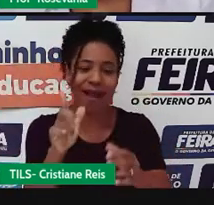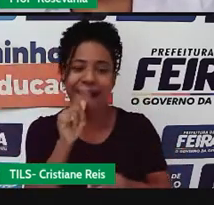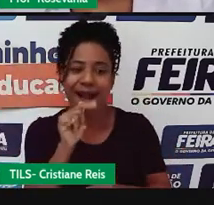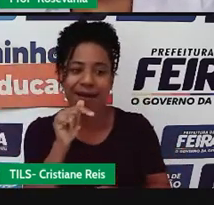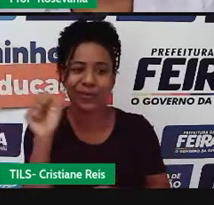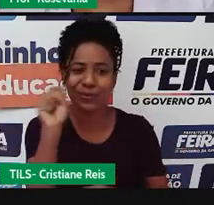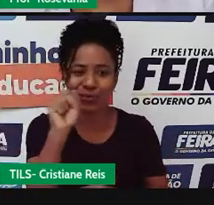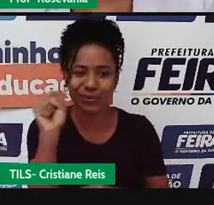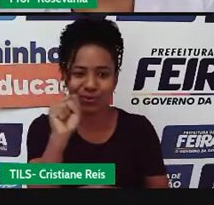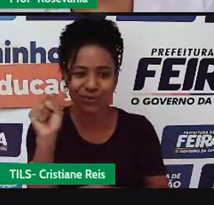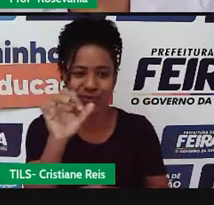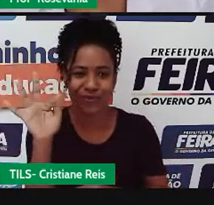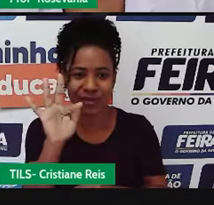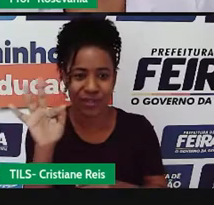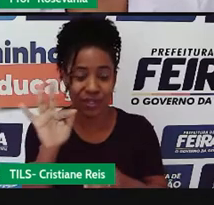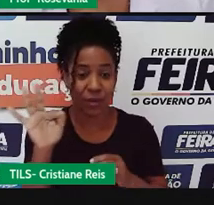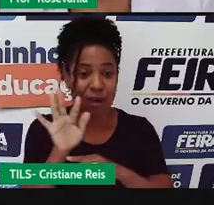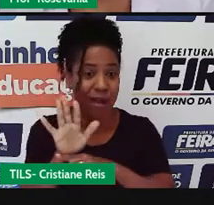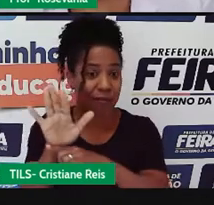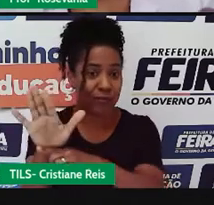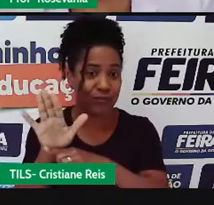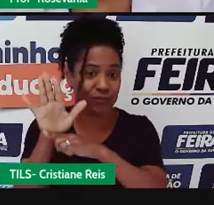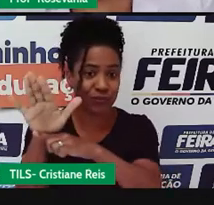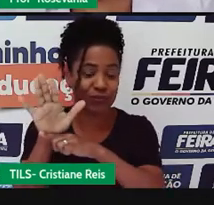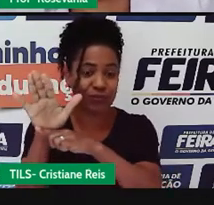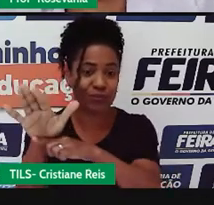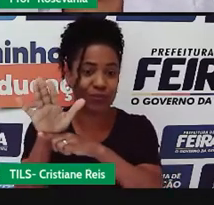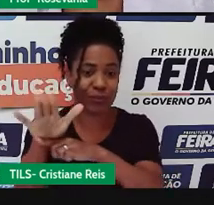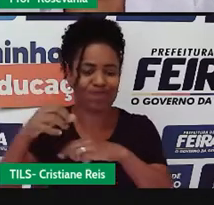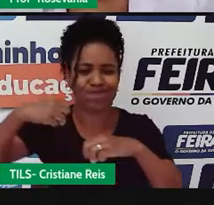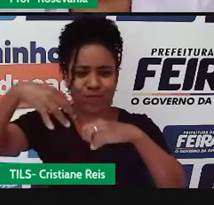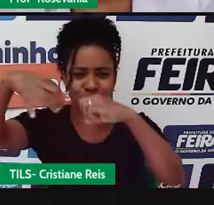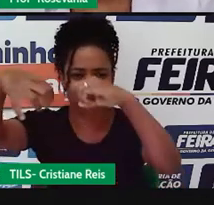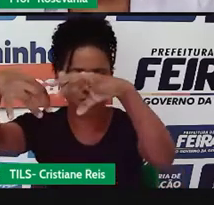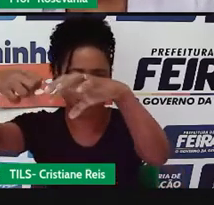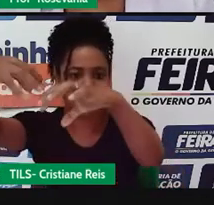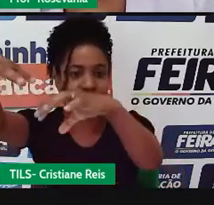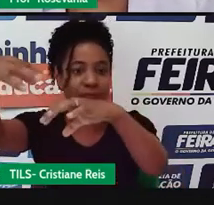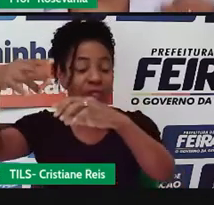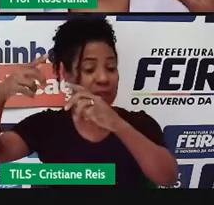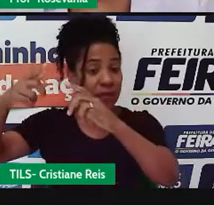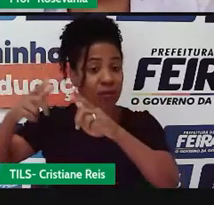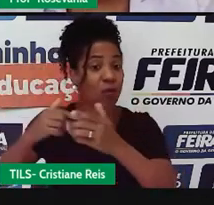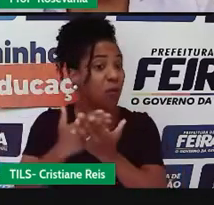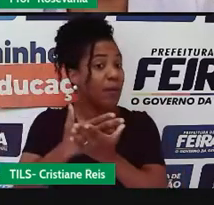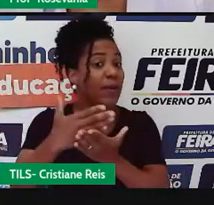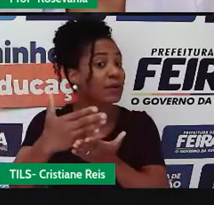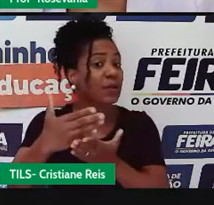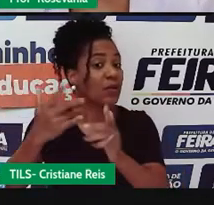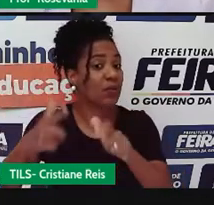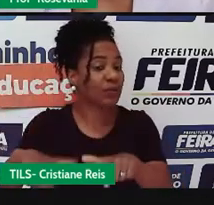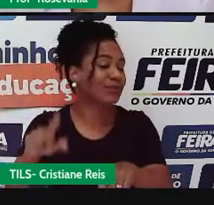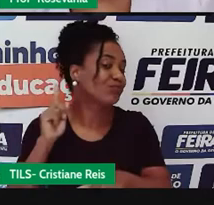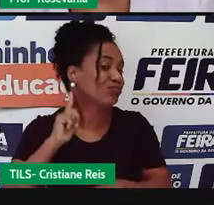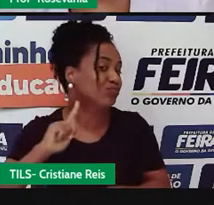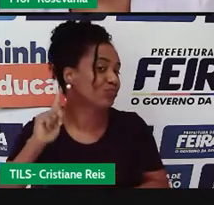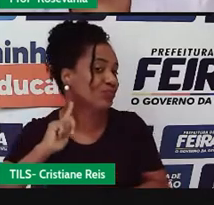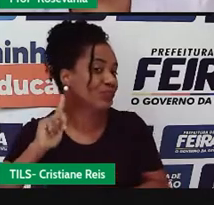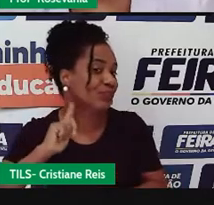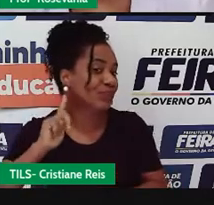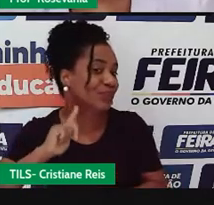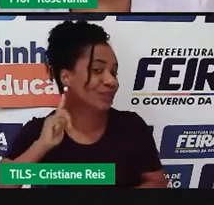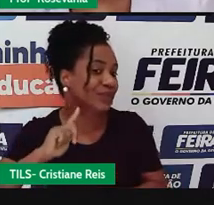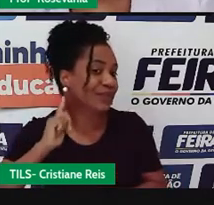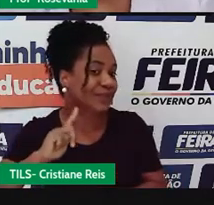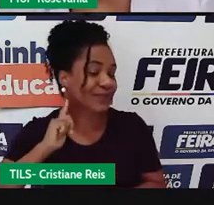gente, eu não sei se vocês sabem, mas ele nasce lá em Minas Gerais, na Serra da Canastra, no Paredão de Zagaia, né. E aí ele